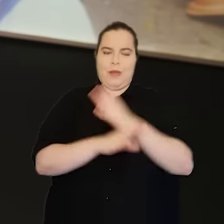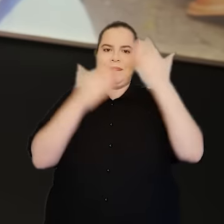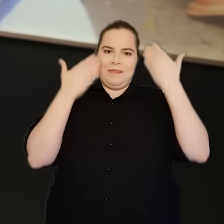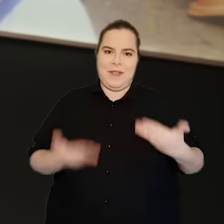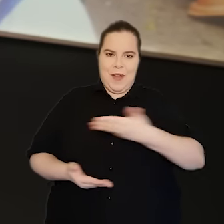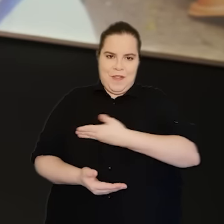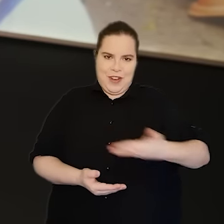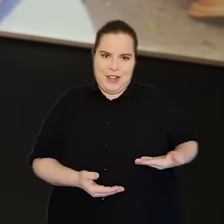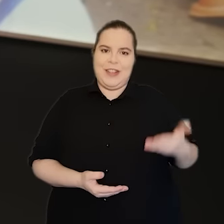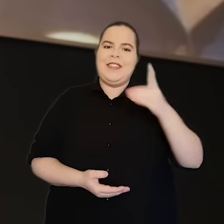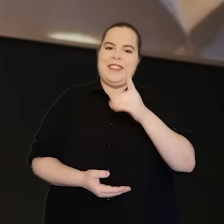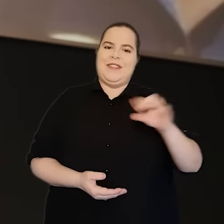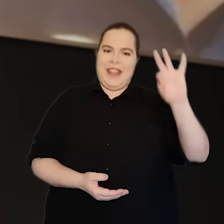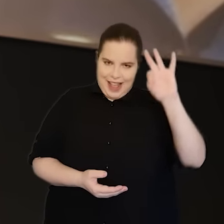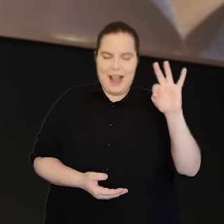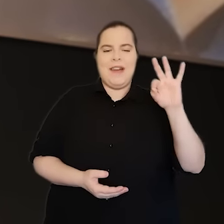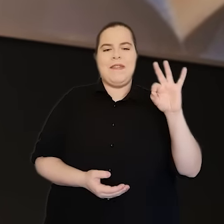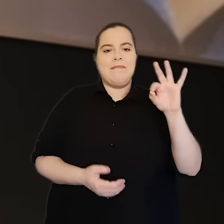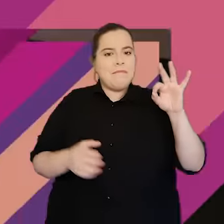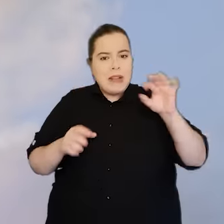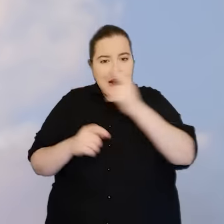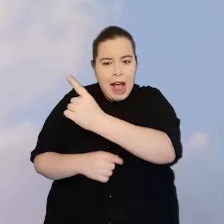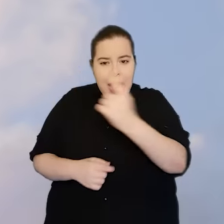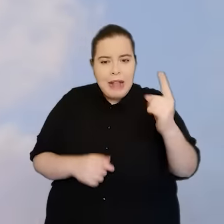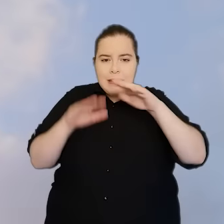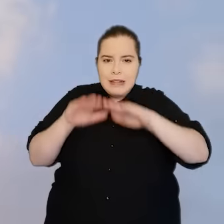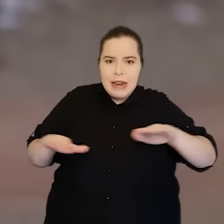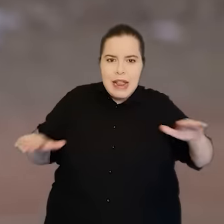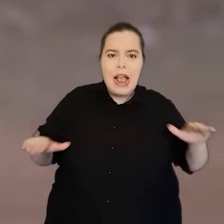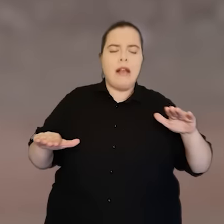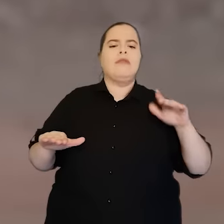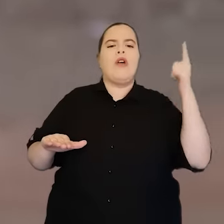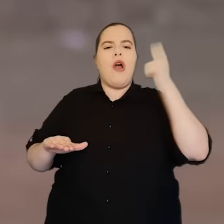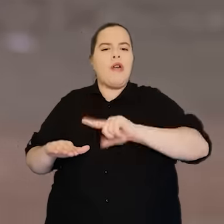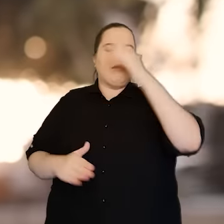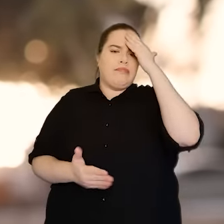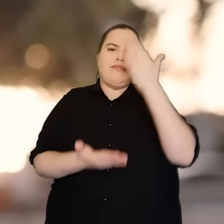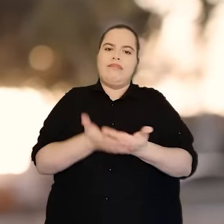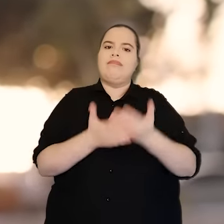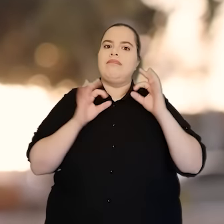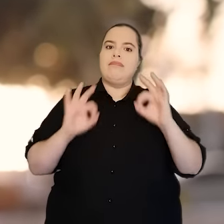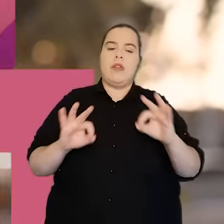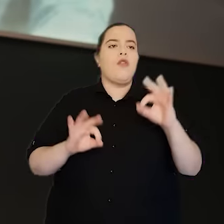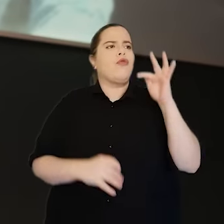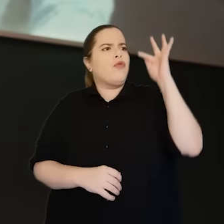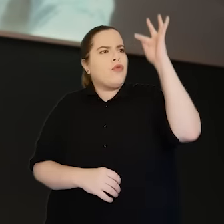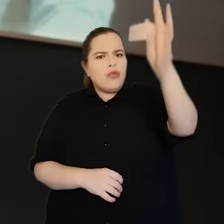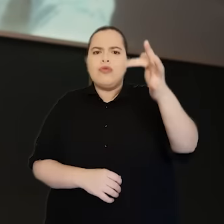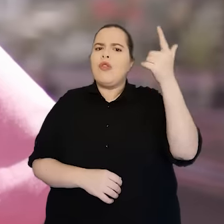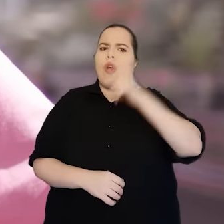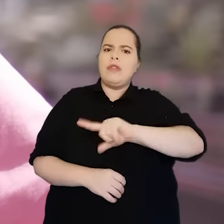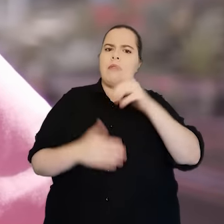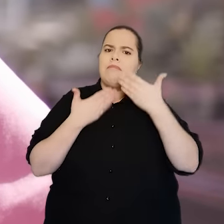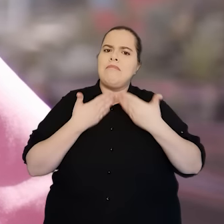Estou pronta pra ser a governadora do Distrito Federal. Pra que cada criança da nossa terra possa acreditar em si. E para que o